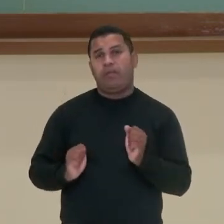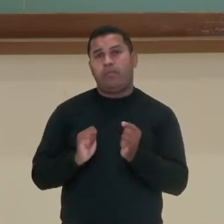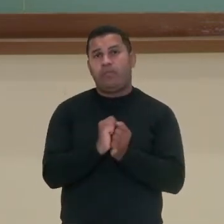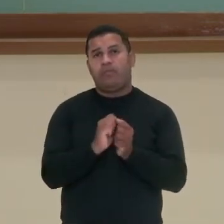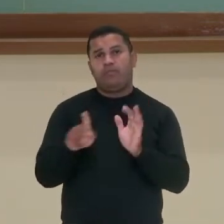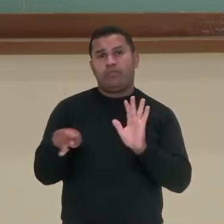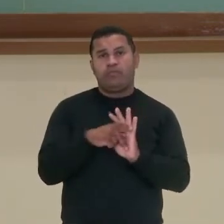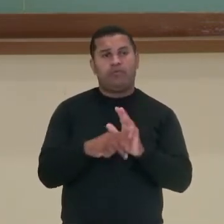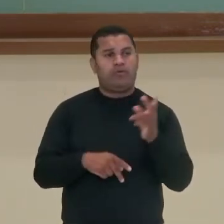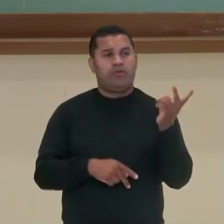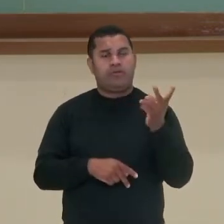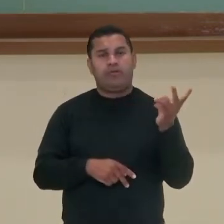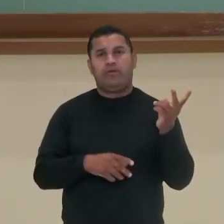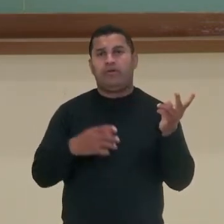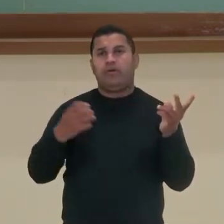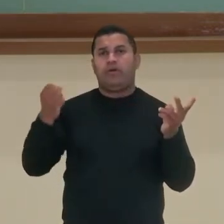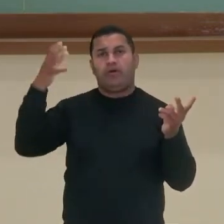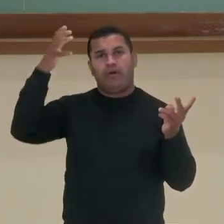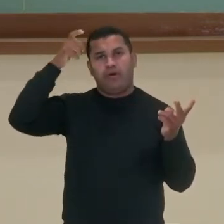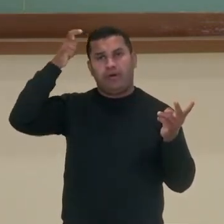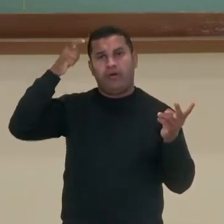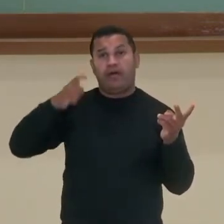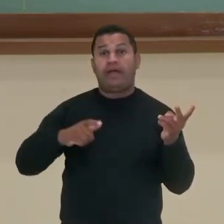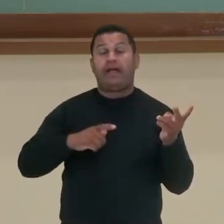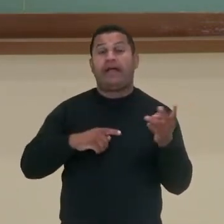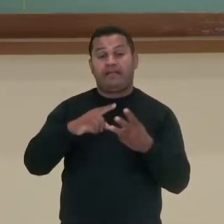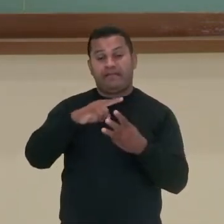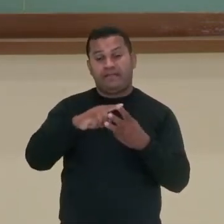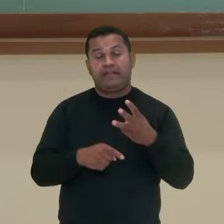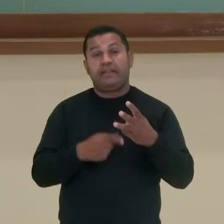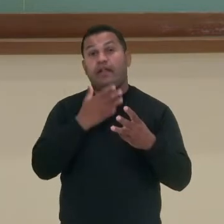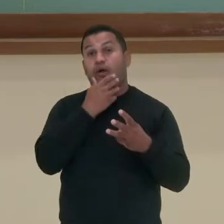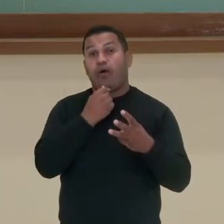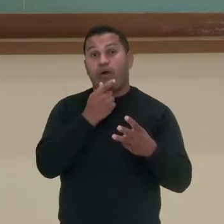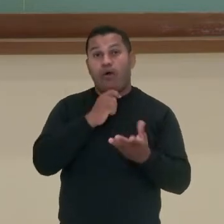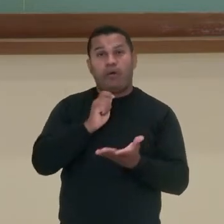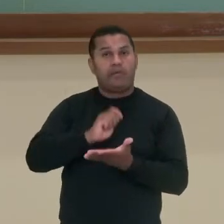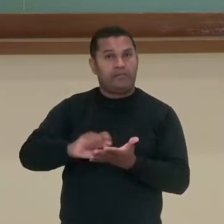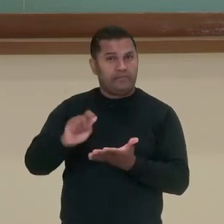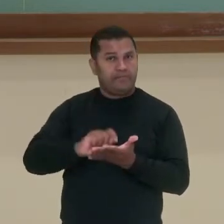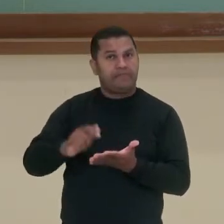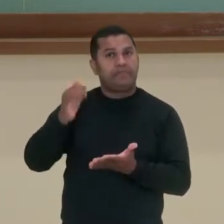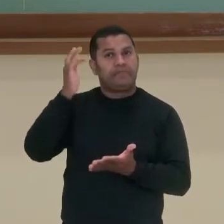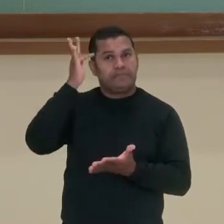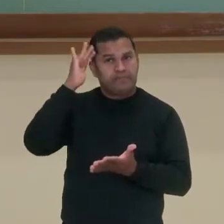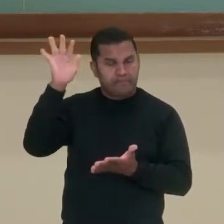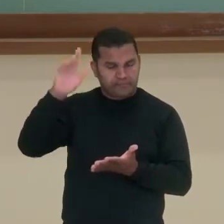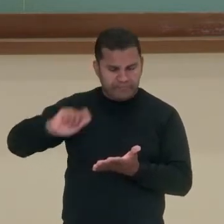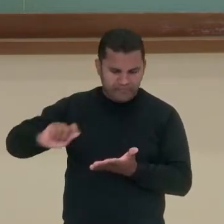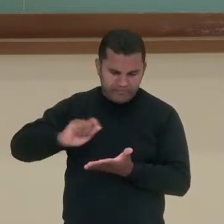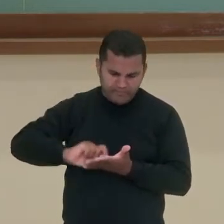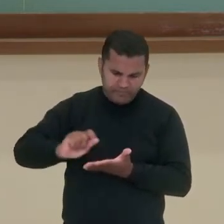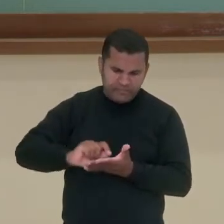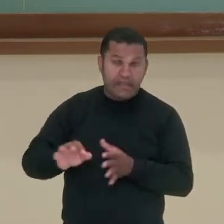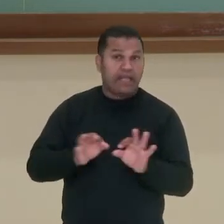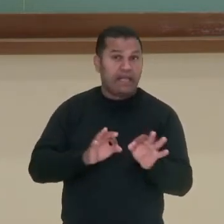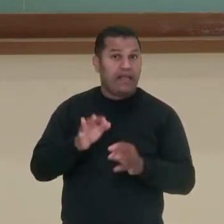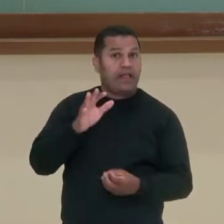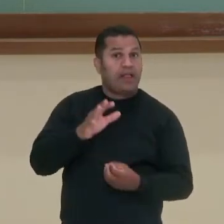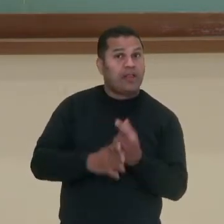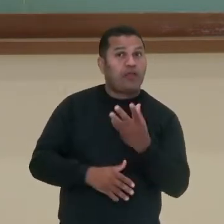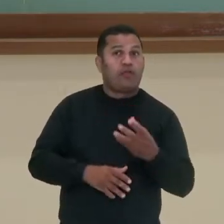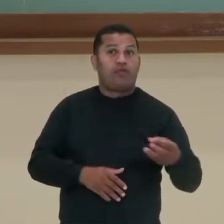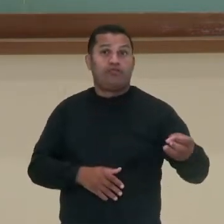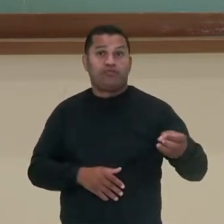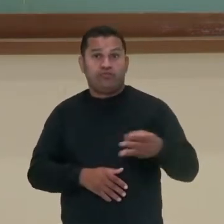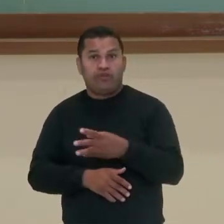mudanças, que vai resultar no final, na primeira participação direta de todos os cidadãos atenienses. A questão é, quem são